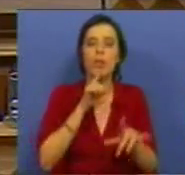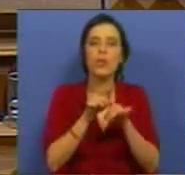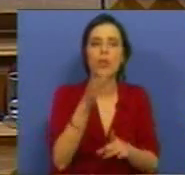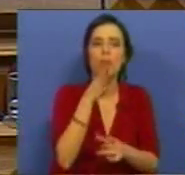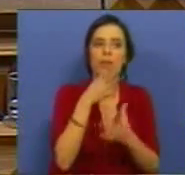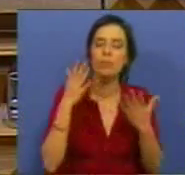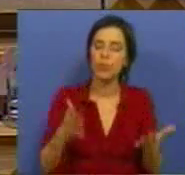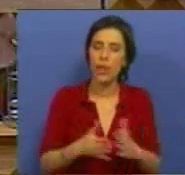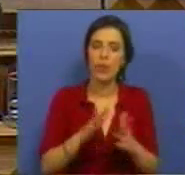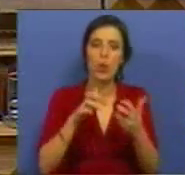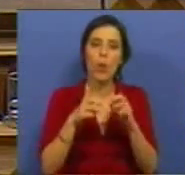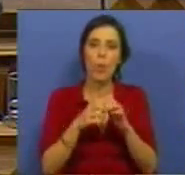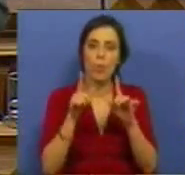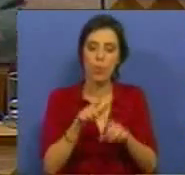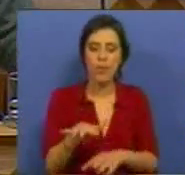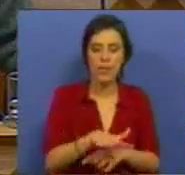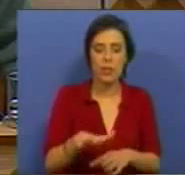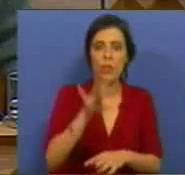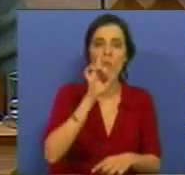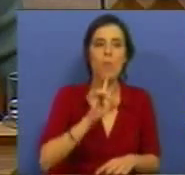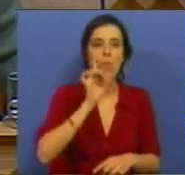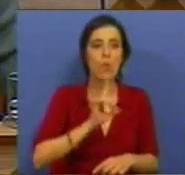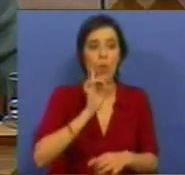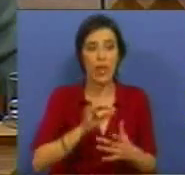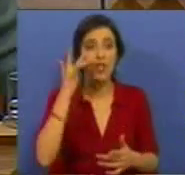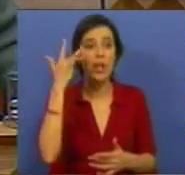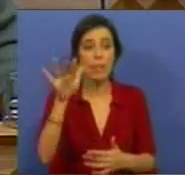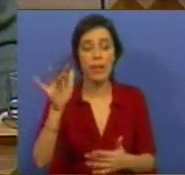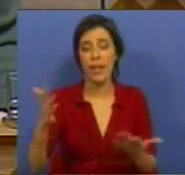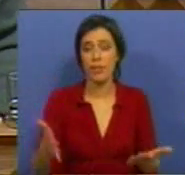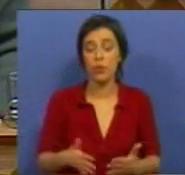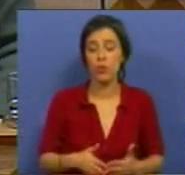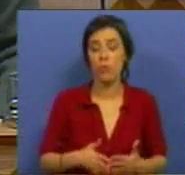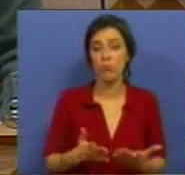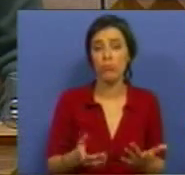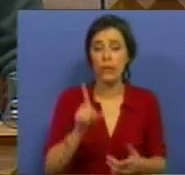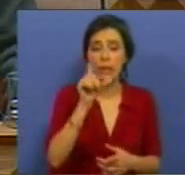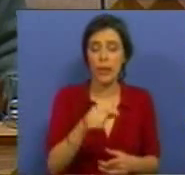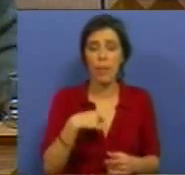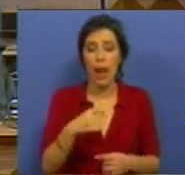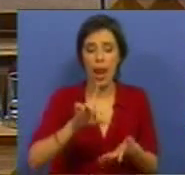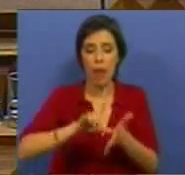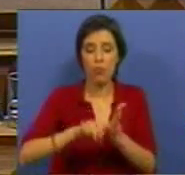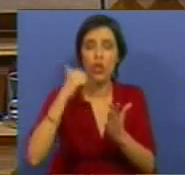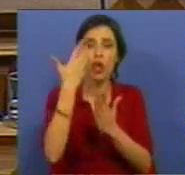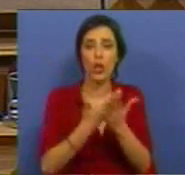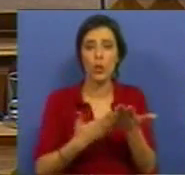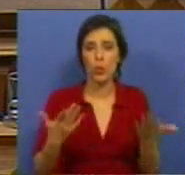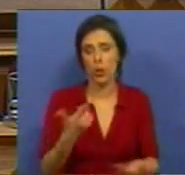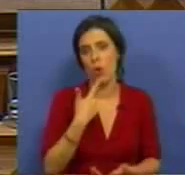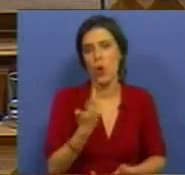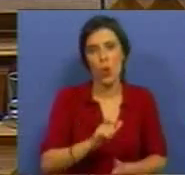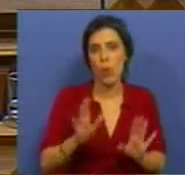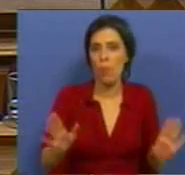senhores deputados, o problema da situação das mulheres imigrantes, que também temos um projeto de resolução. Não